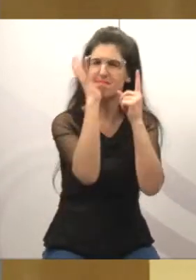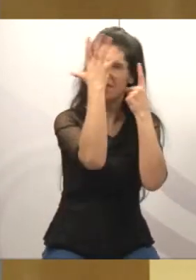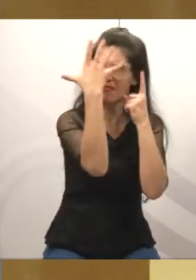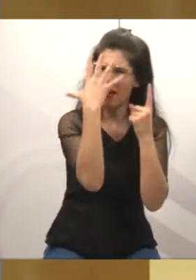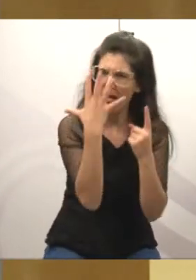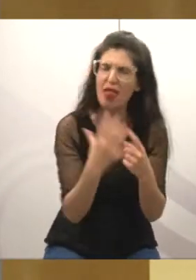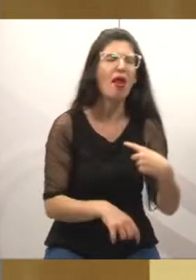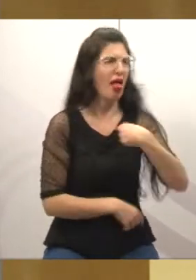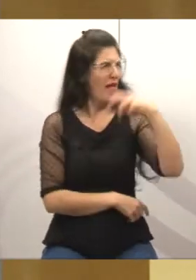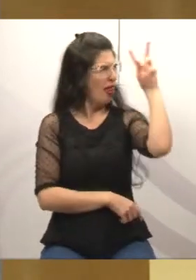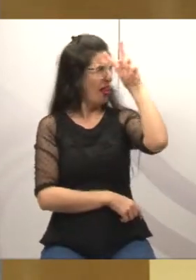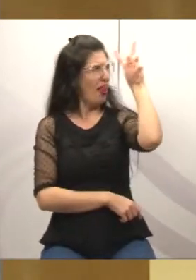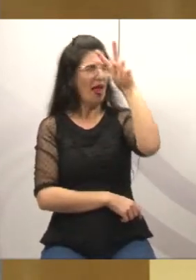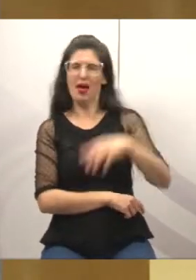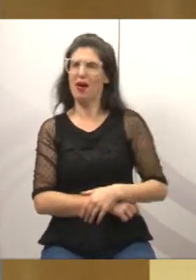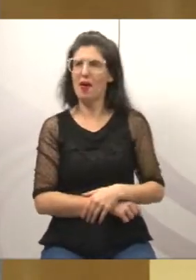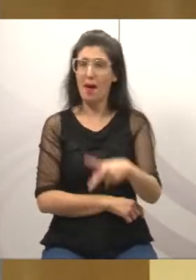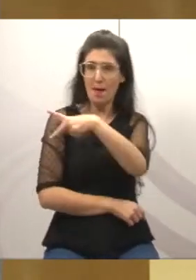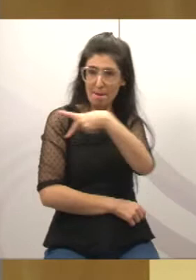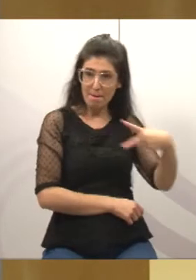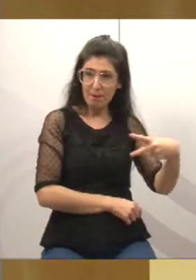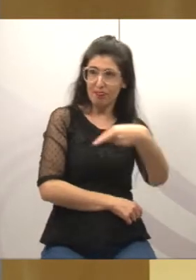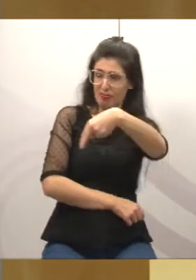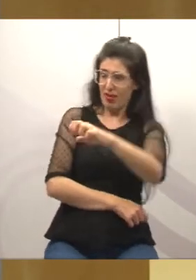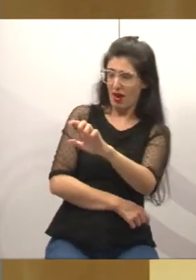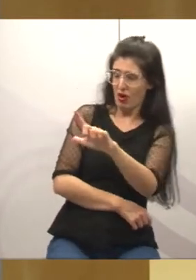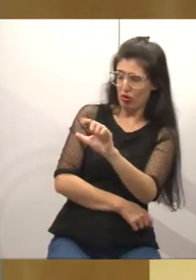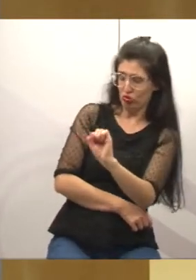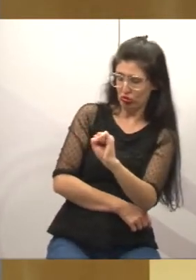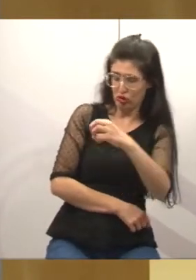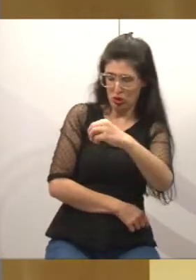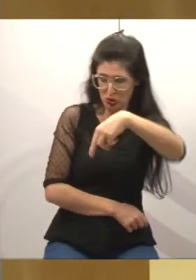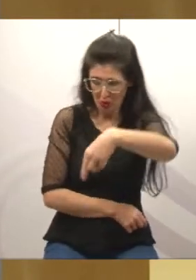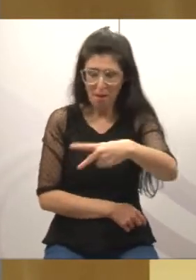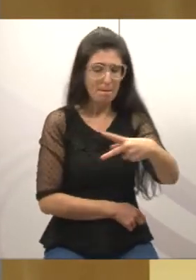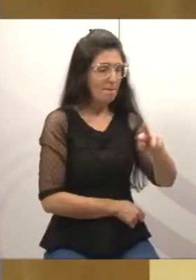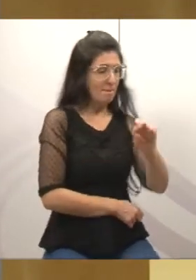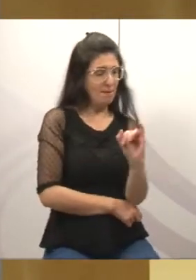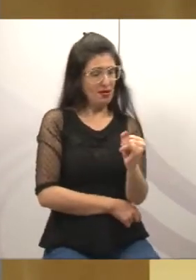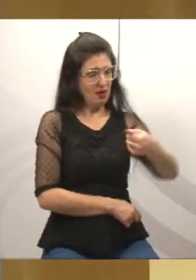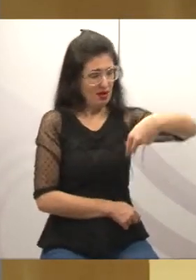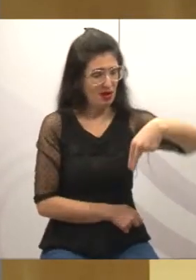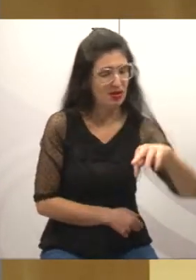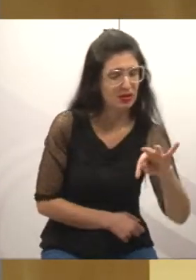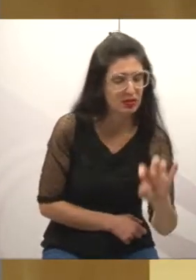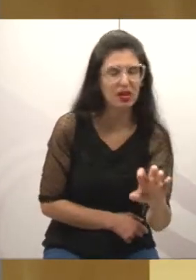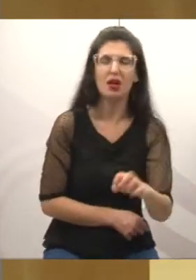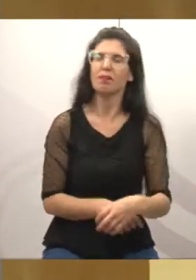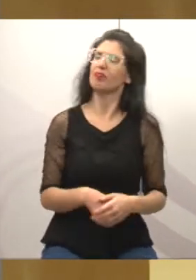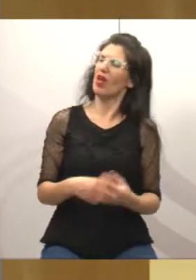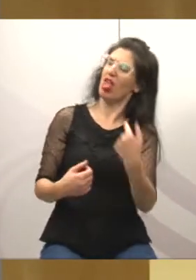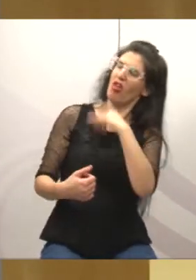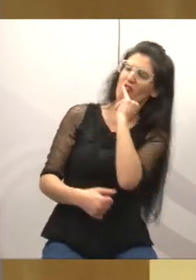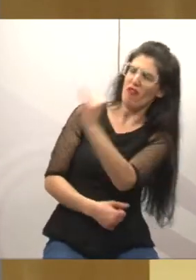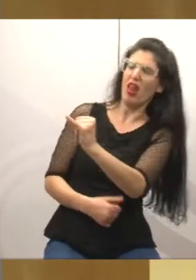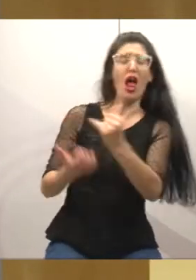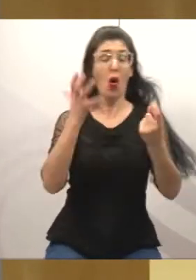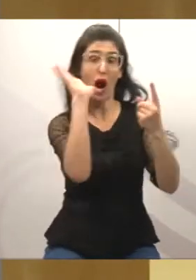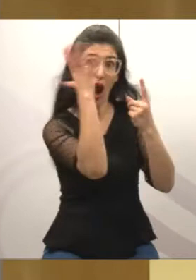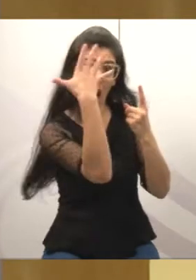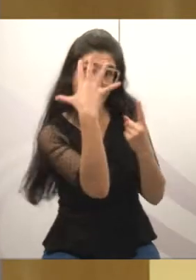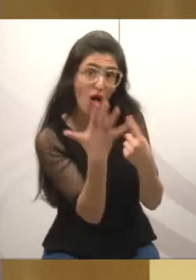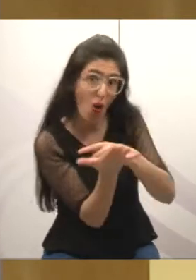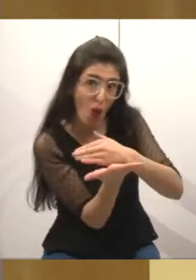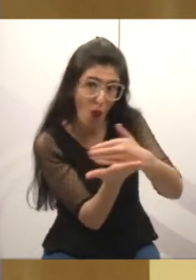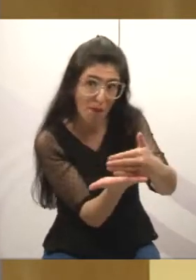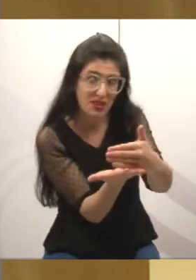época, que o então presidente Nelson Prianti, falei, Nelson, o carnaval vai começar, o senhor tem a